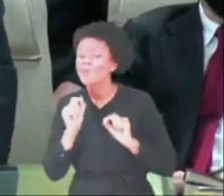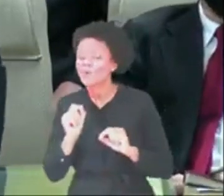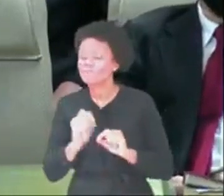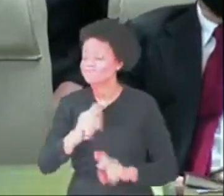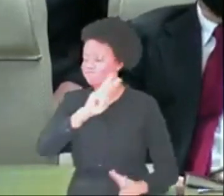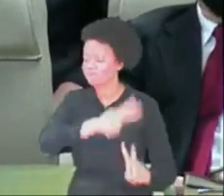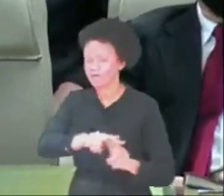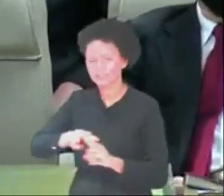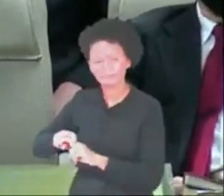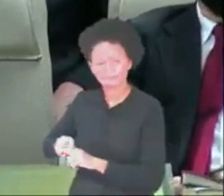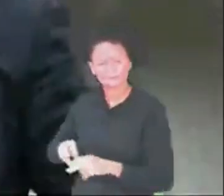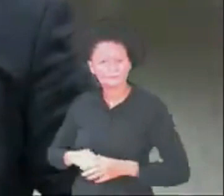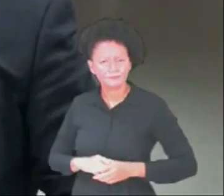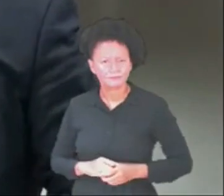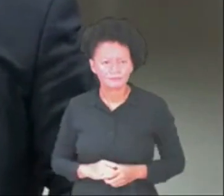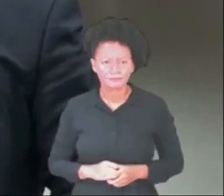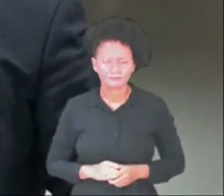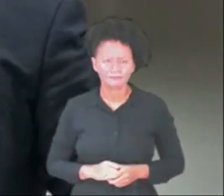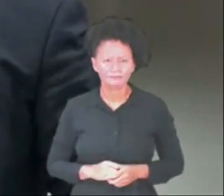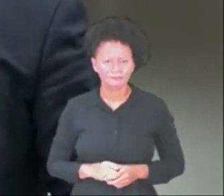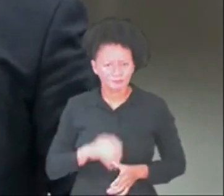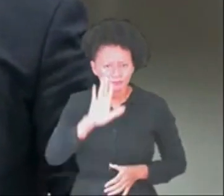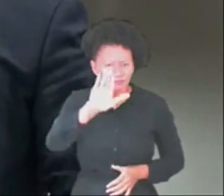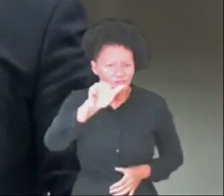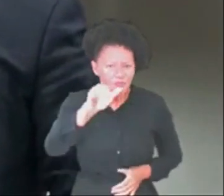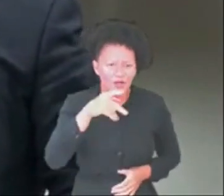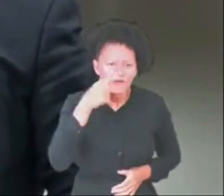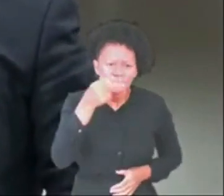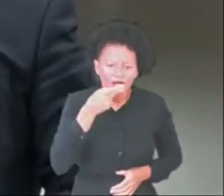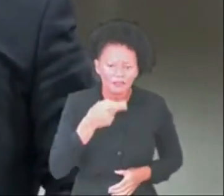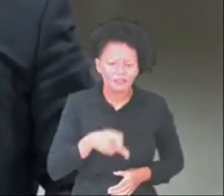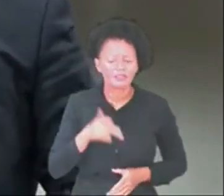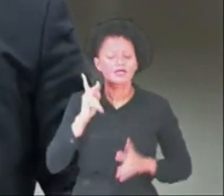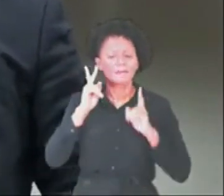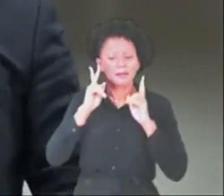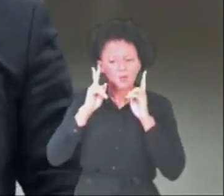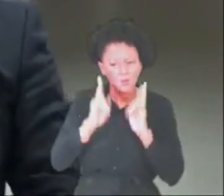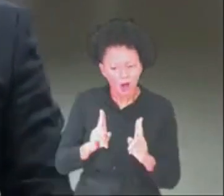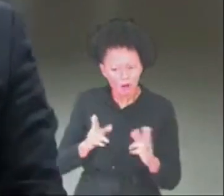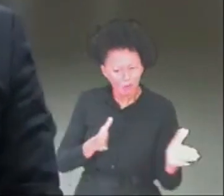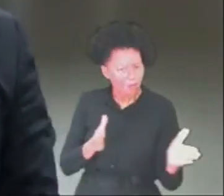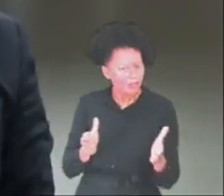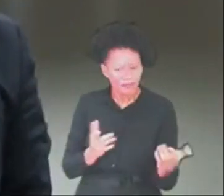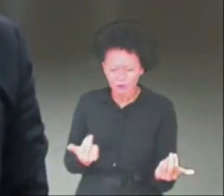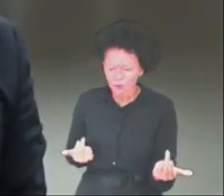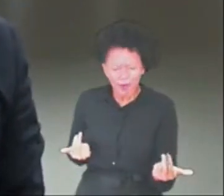prender. E se eu disser a vocês que nós estamos revivendo essa época?